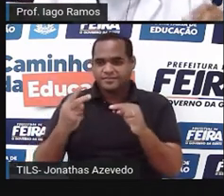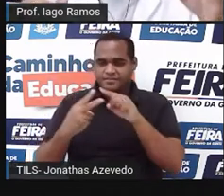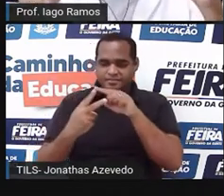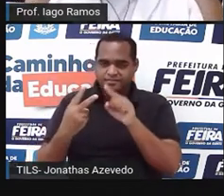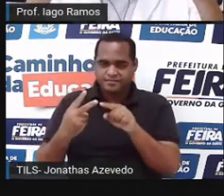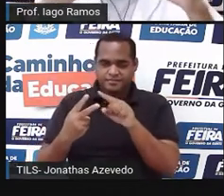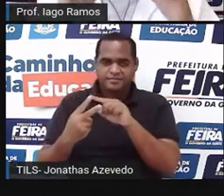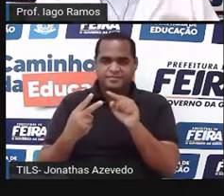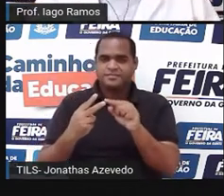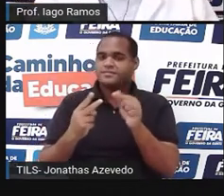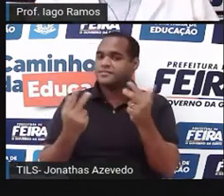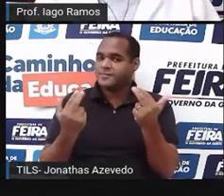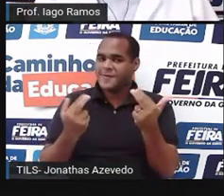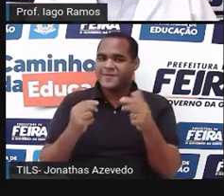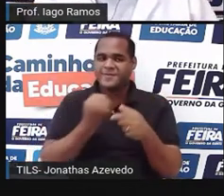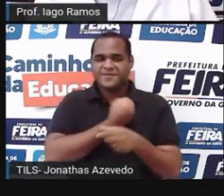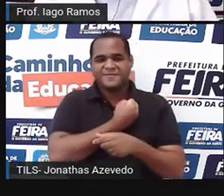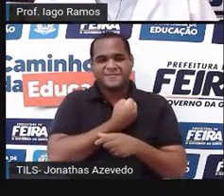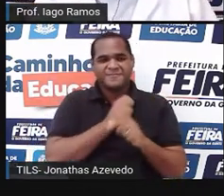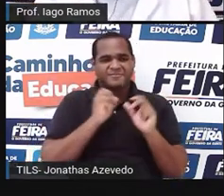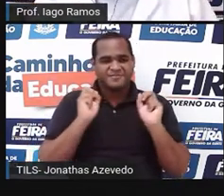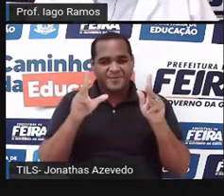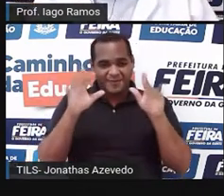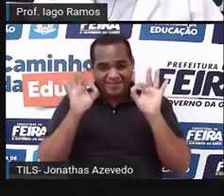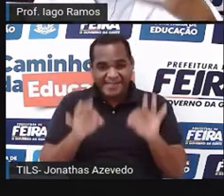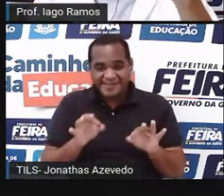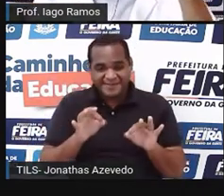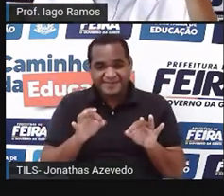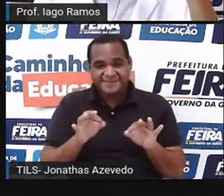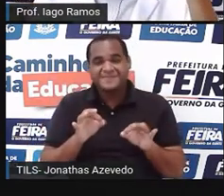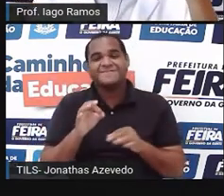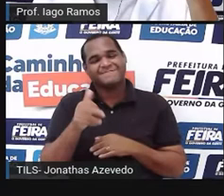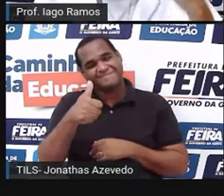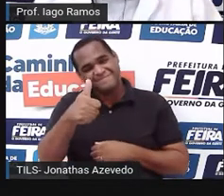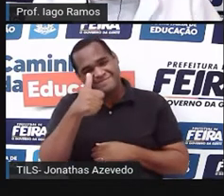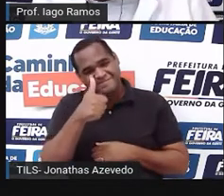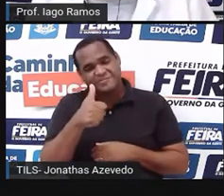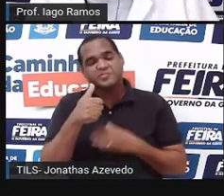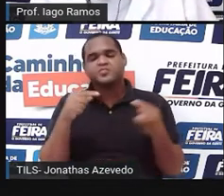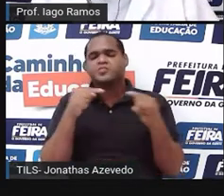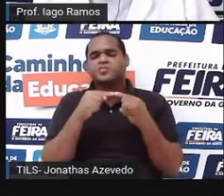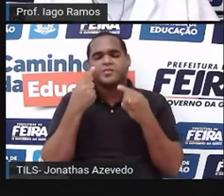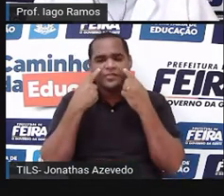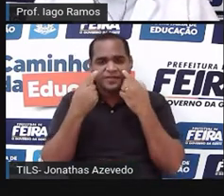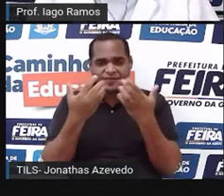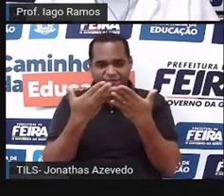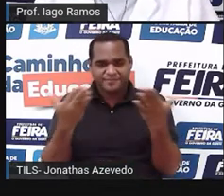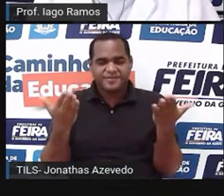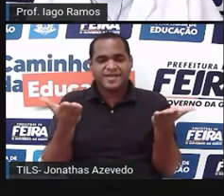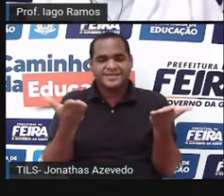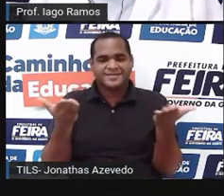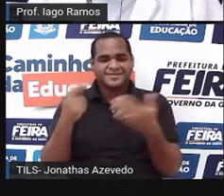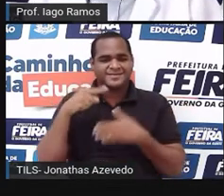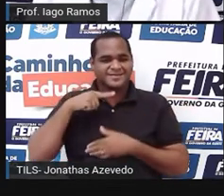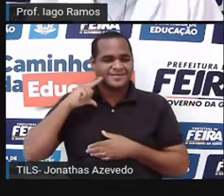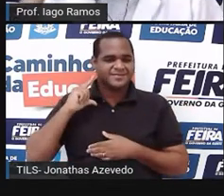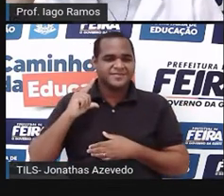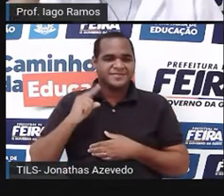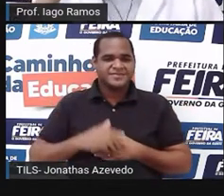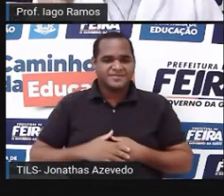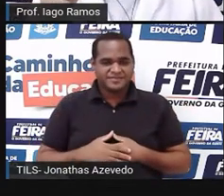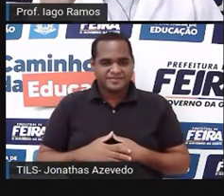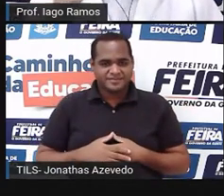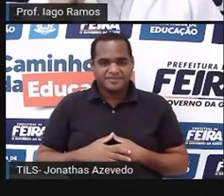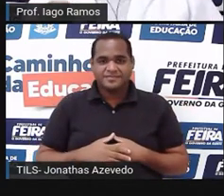operações com o mesmo número. Certo? Beleza? Isso aí a gente viu na aula de antes. Olha